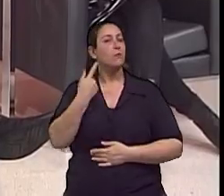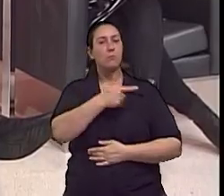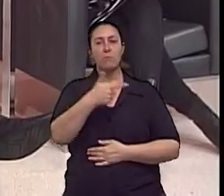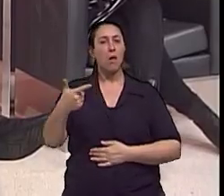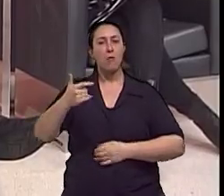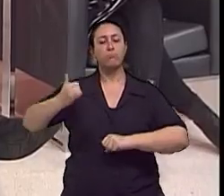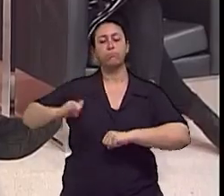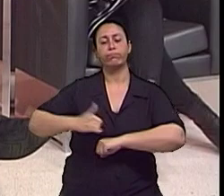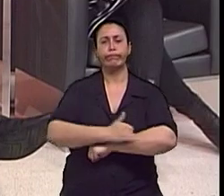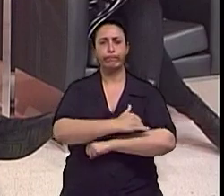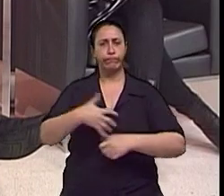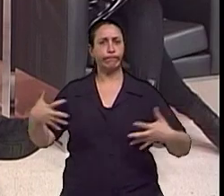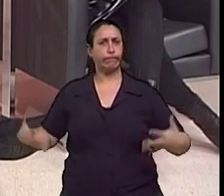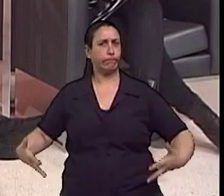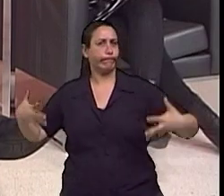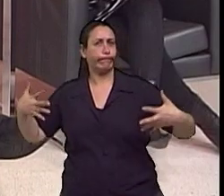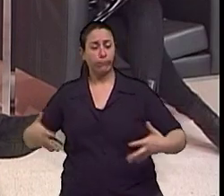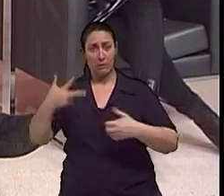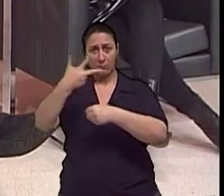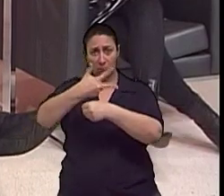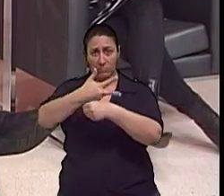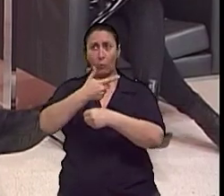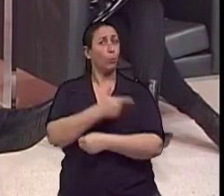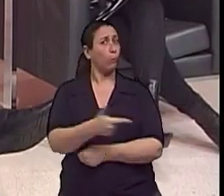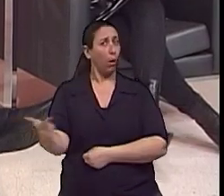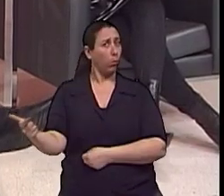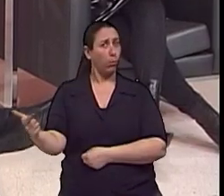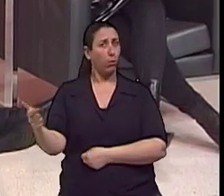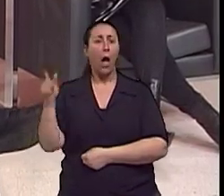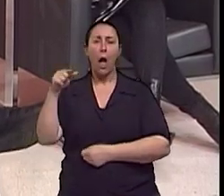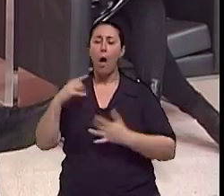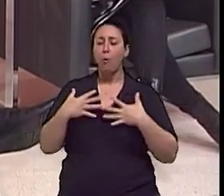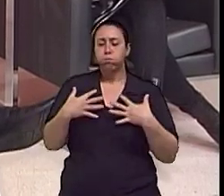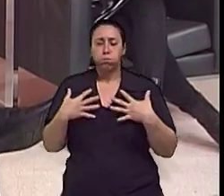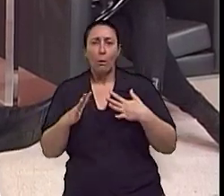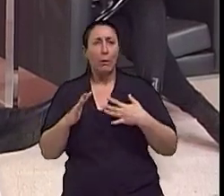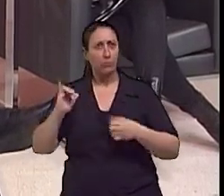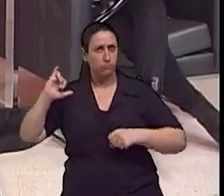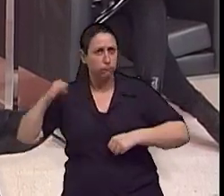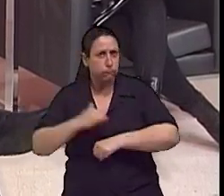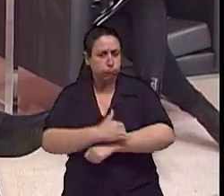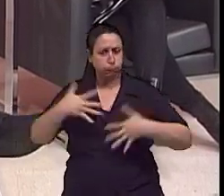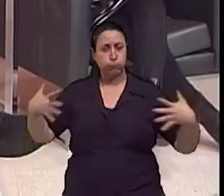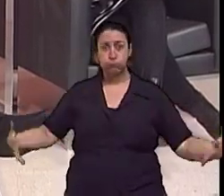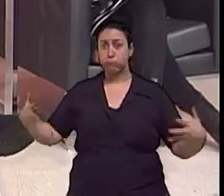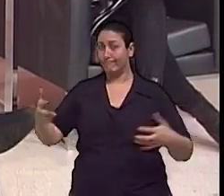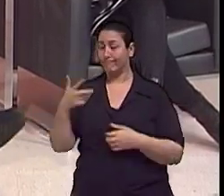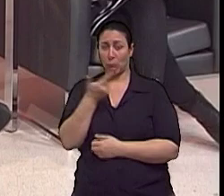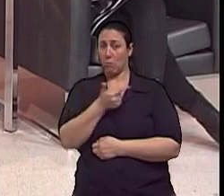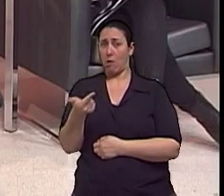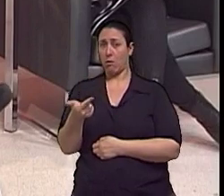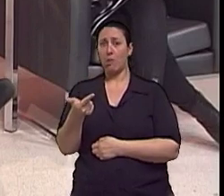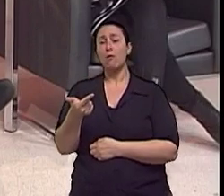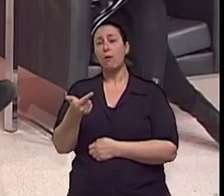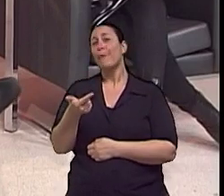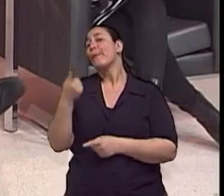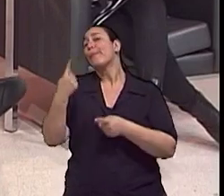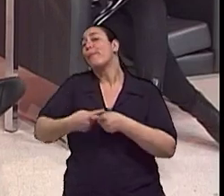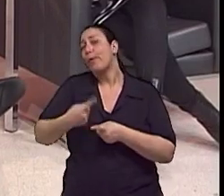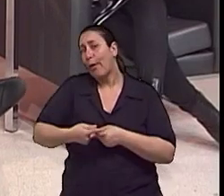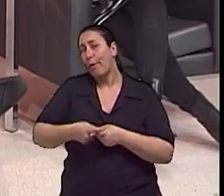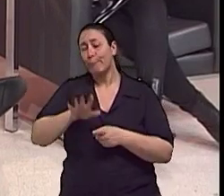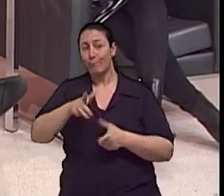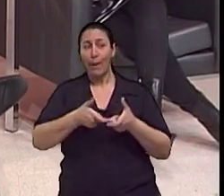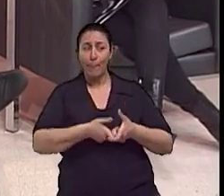mórbidos na terceira idade. Até porque a gente sabe, eles não chegam à terceira idade. Mas, sobrepeso é muito comum. As